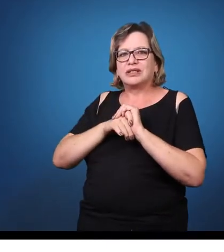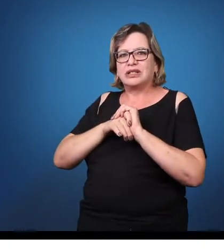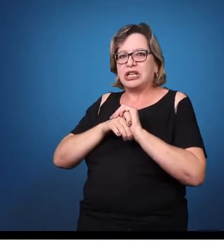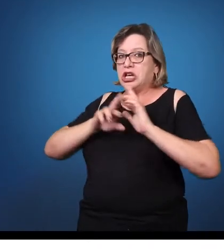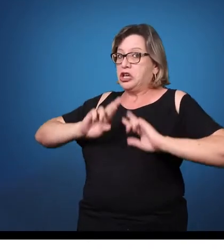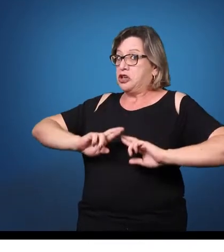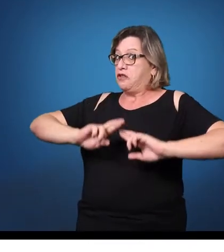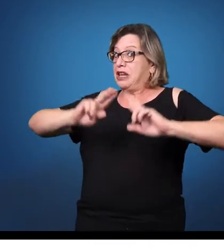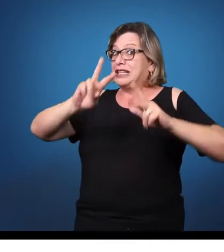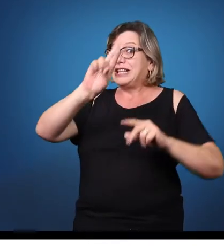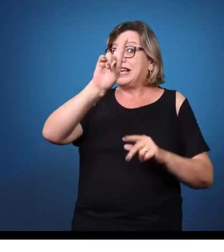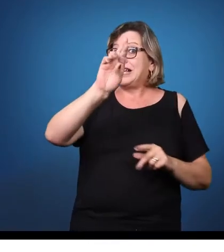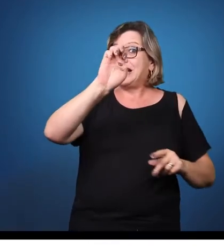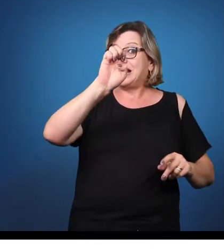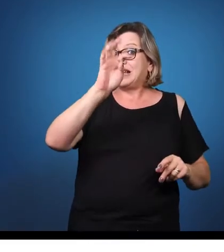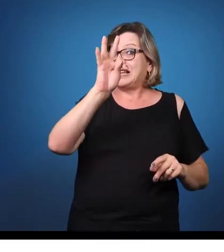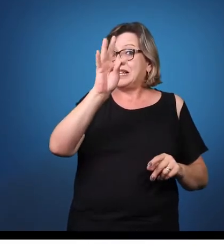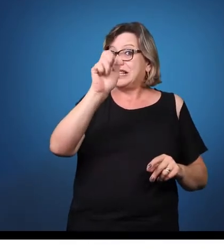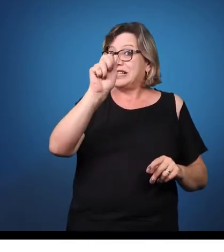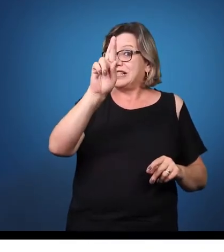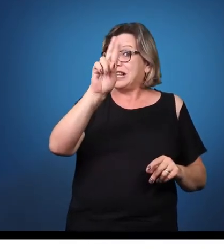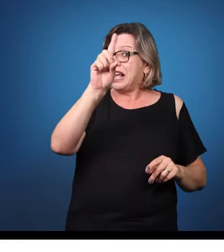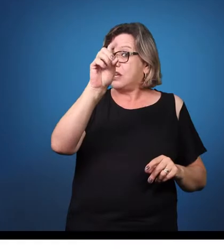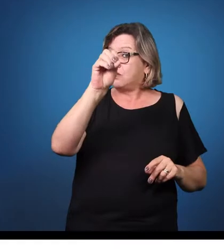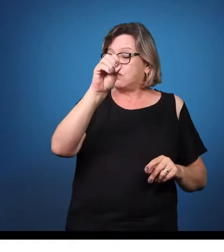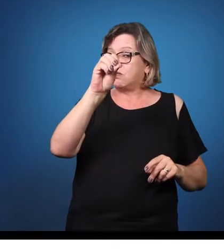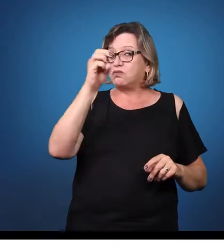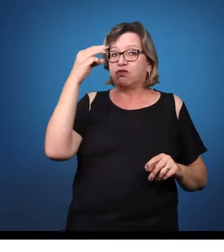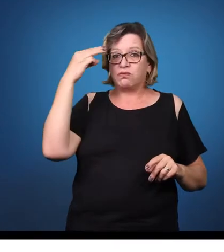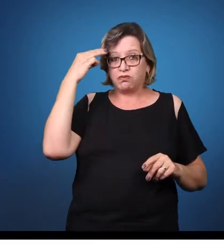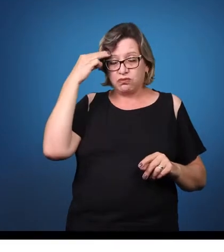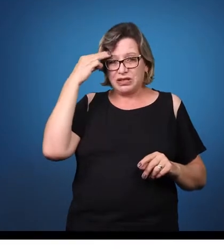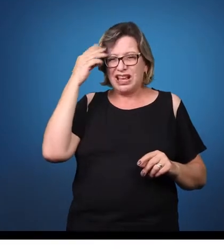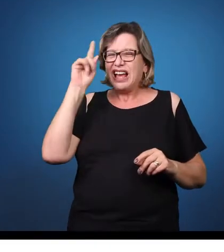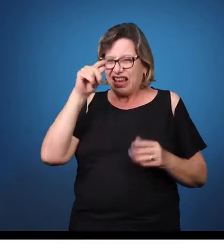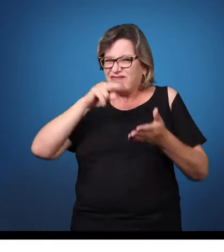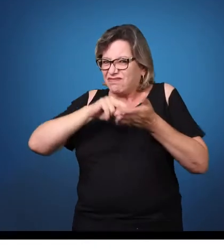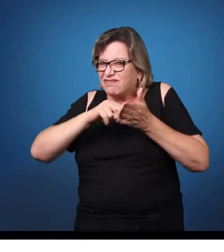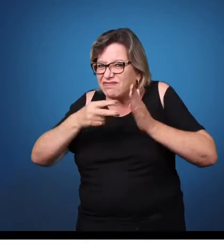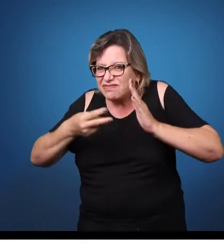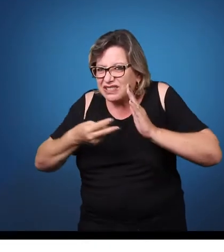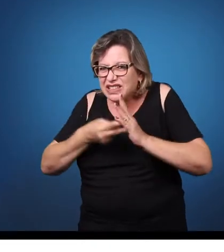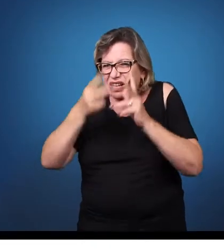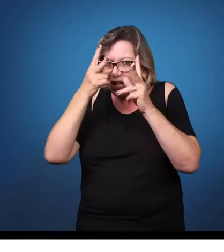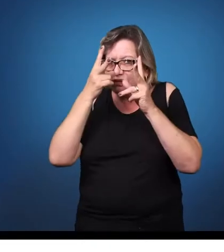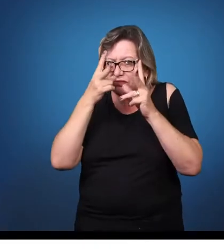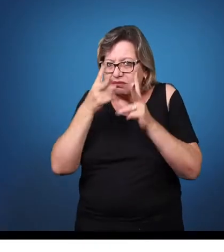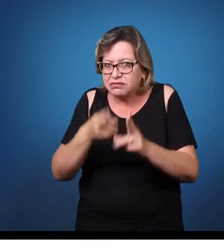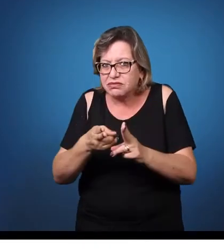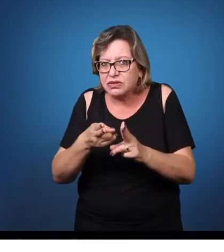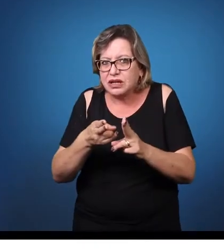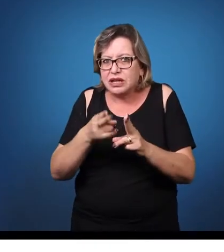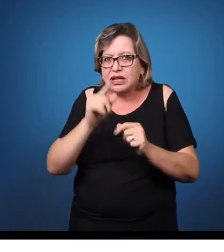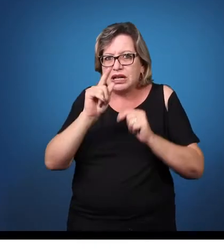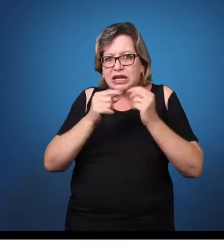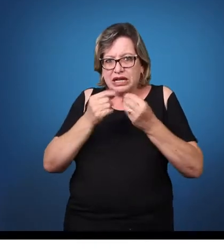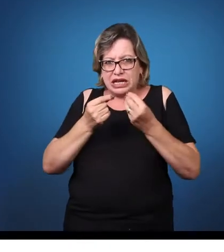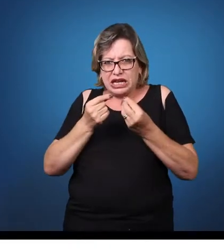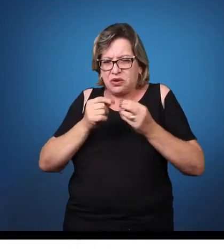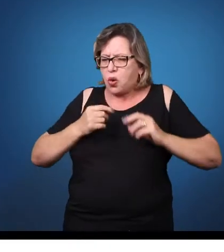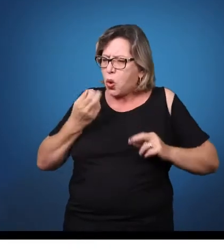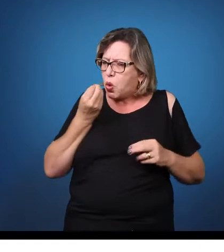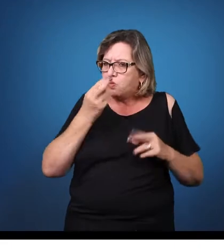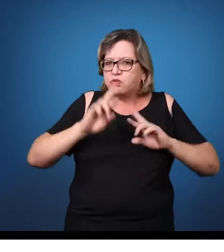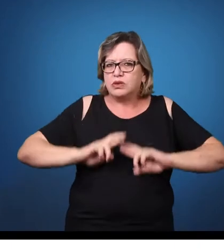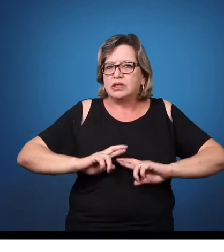São sinônimos, são equivalentes, são diametralmente opostos? Sim. Até um passado ainda bem